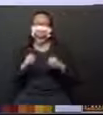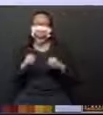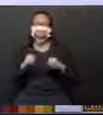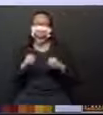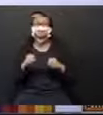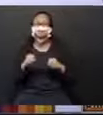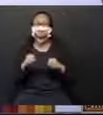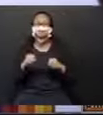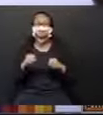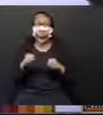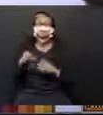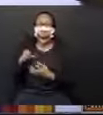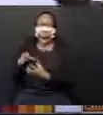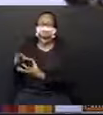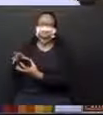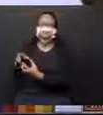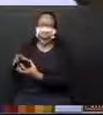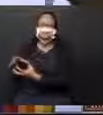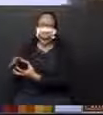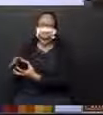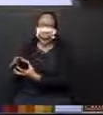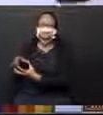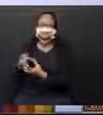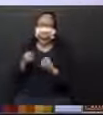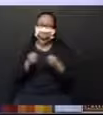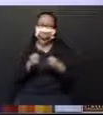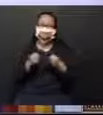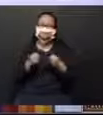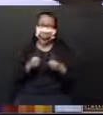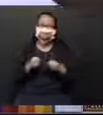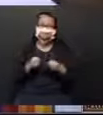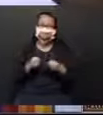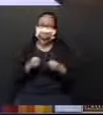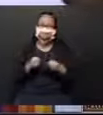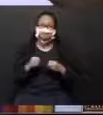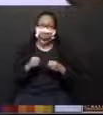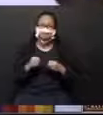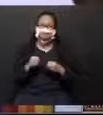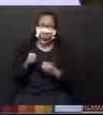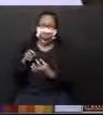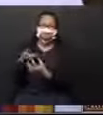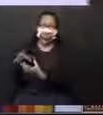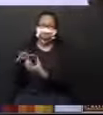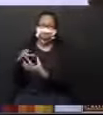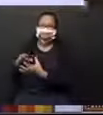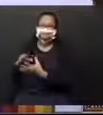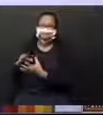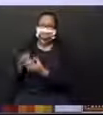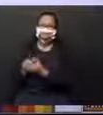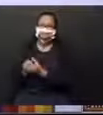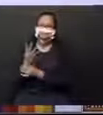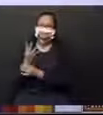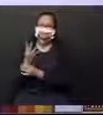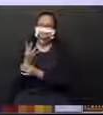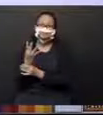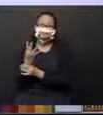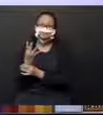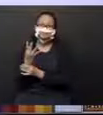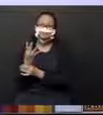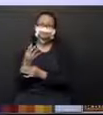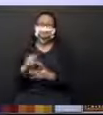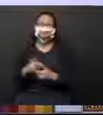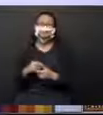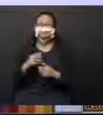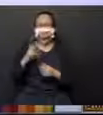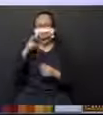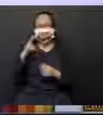sombra? O que nós precisamos para que a sombra apareça? Essa é a pergunta. Olhando